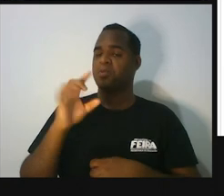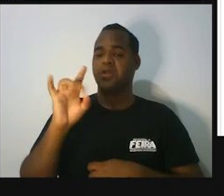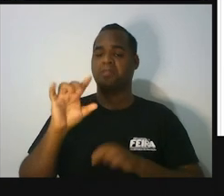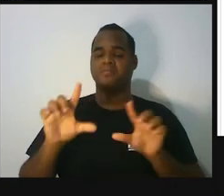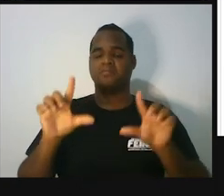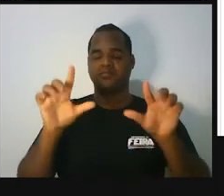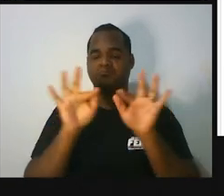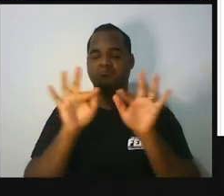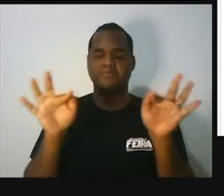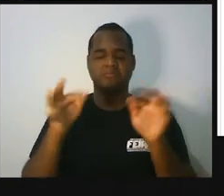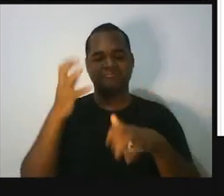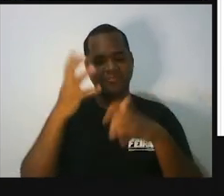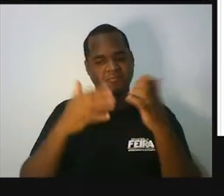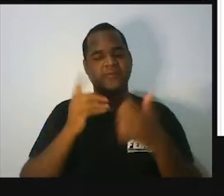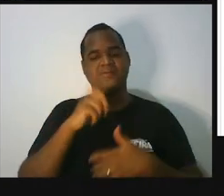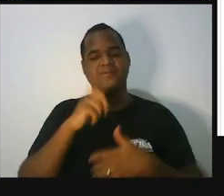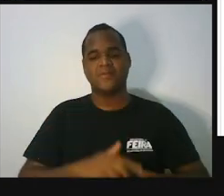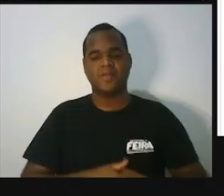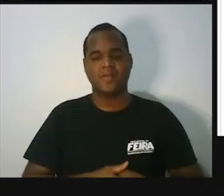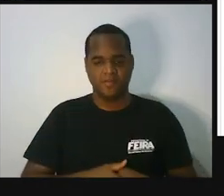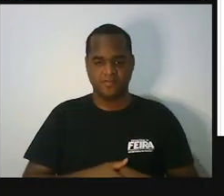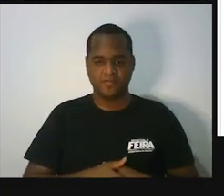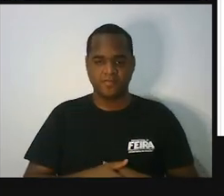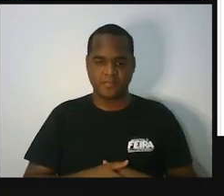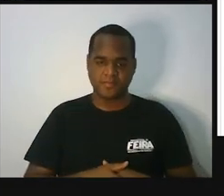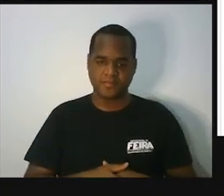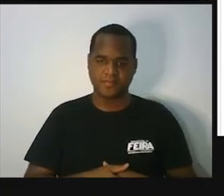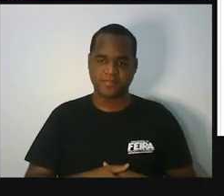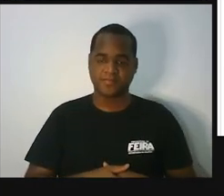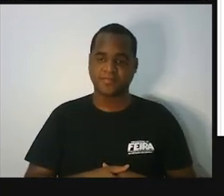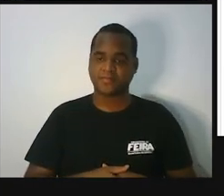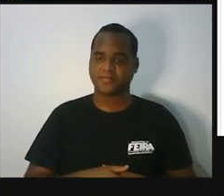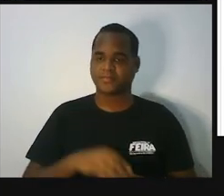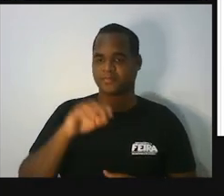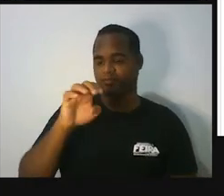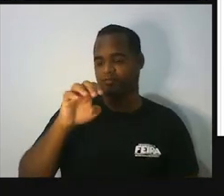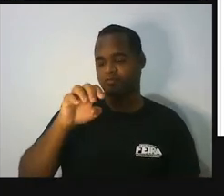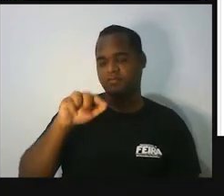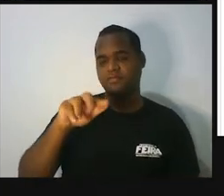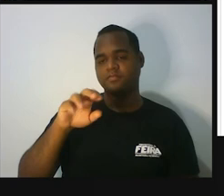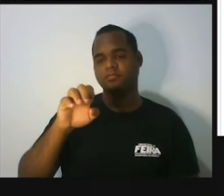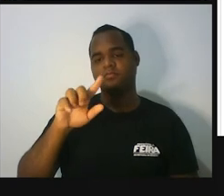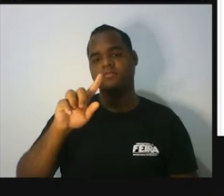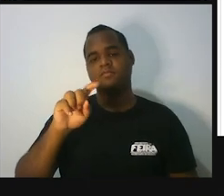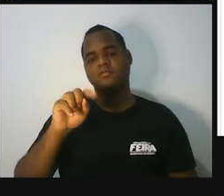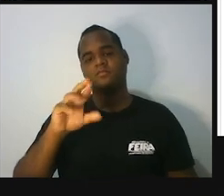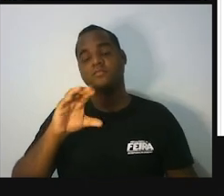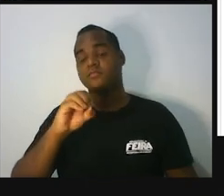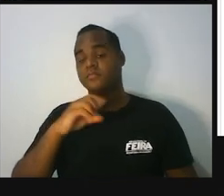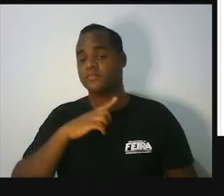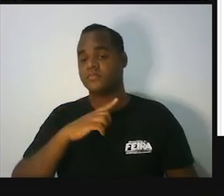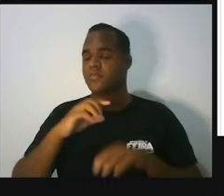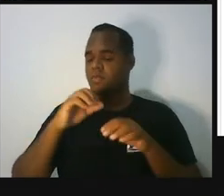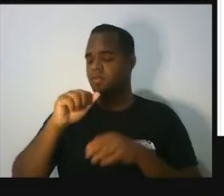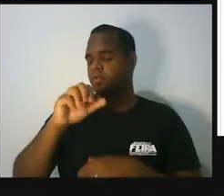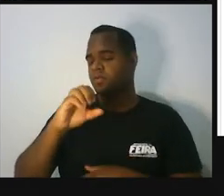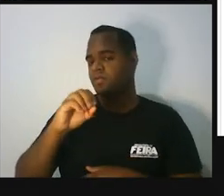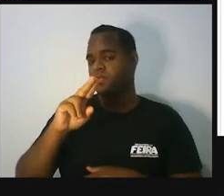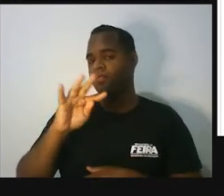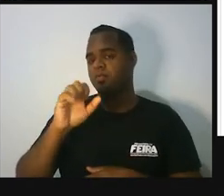ficar mais simples de entender. O triângulo equilátero, ele sempre vai ser acutângulo. Sempre.